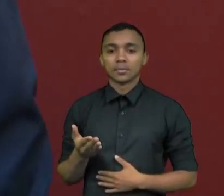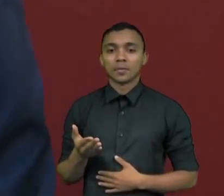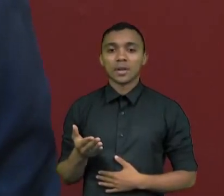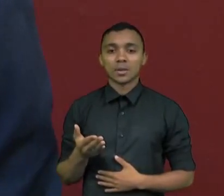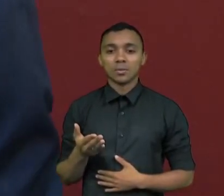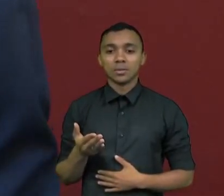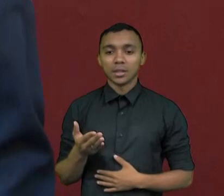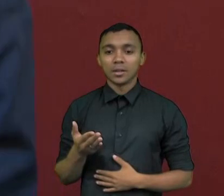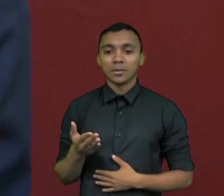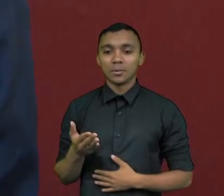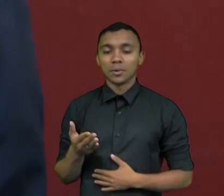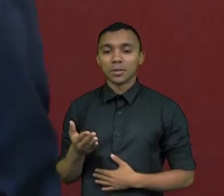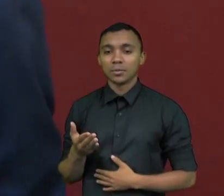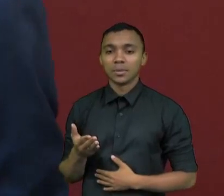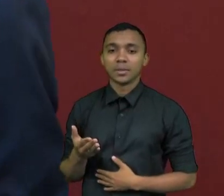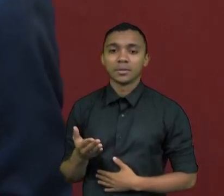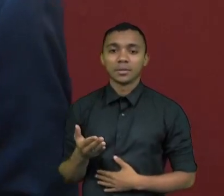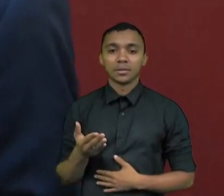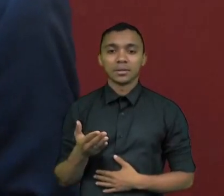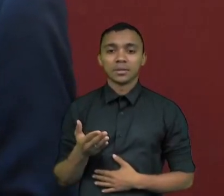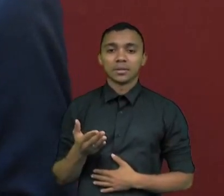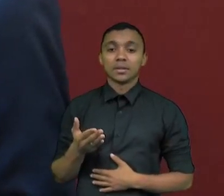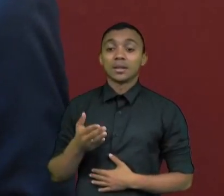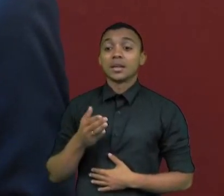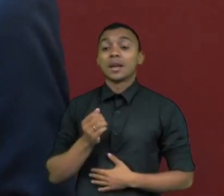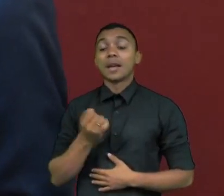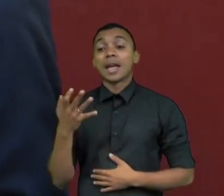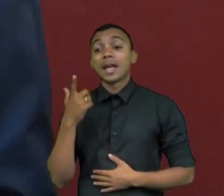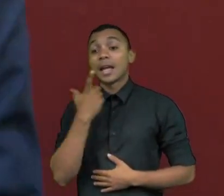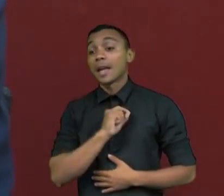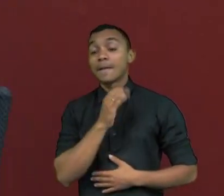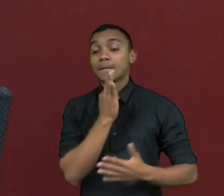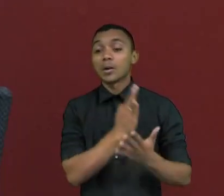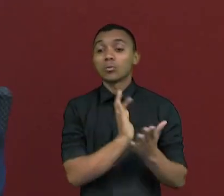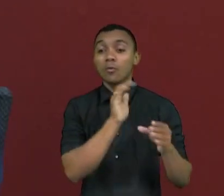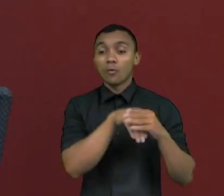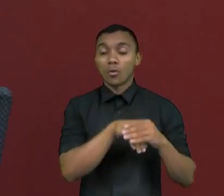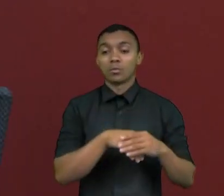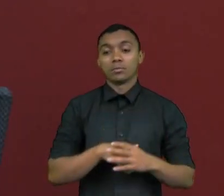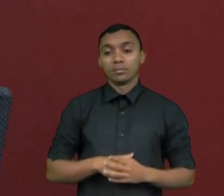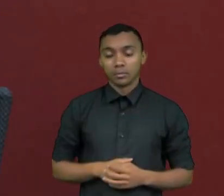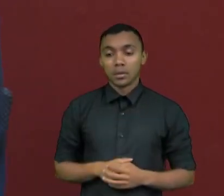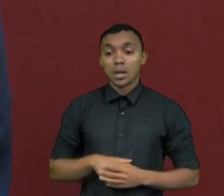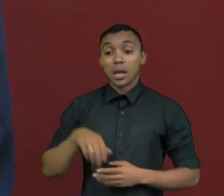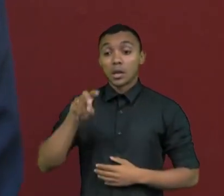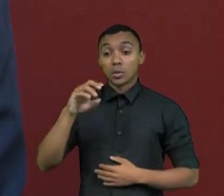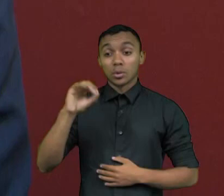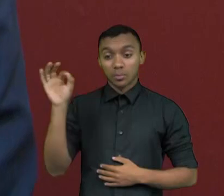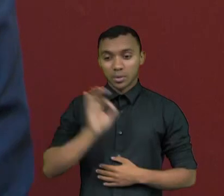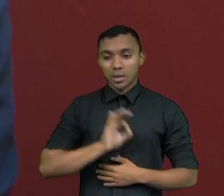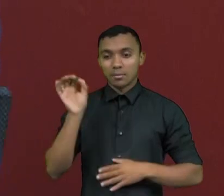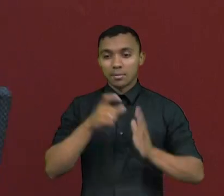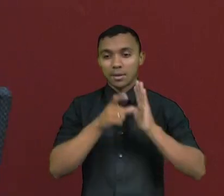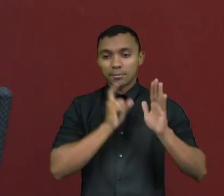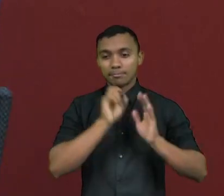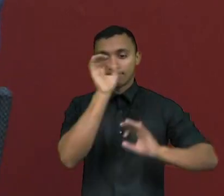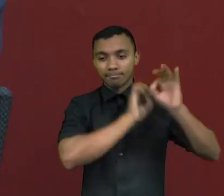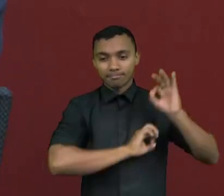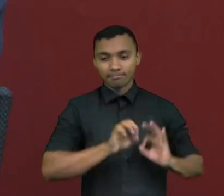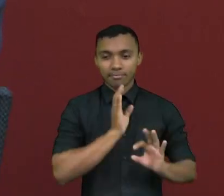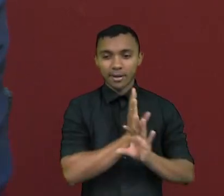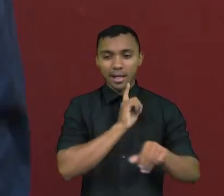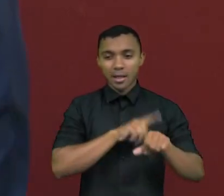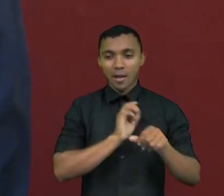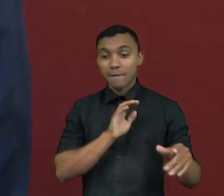no domingo, você teve 21% dos brasileiros que não foram às urnas. Será que esses 21% se distribuíram igualmente dos que foram